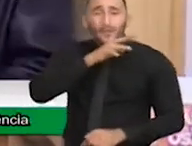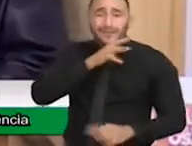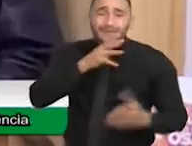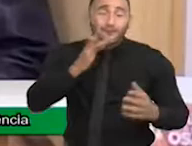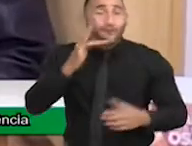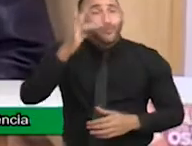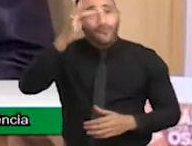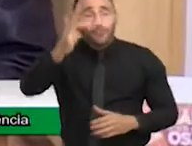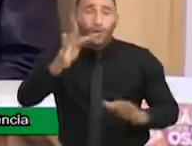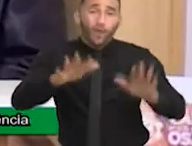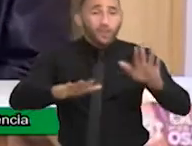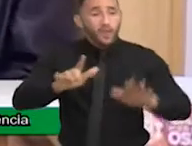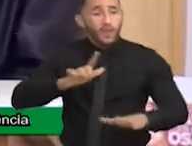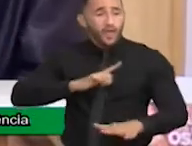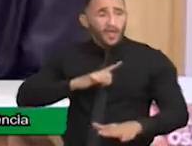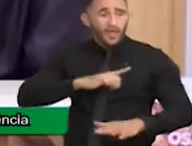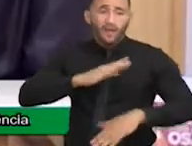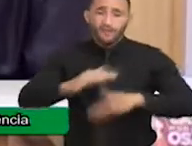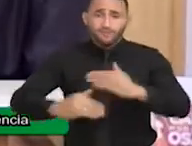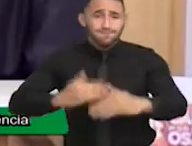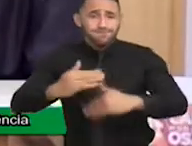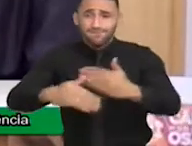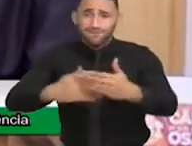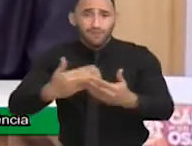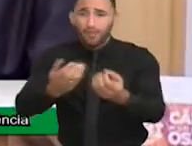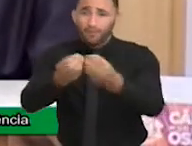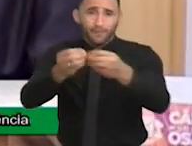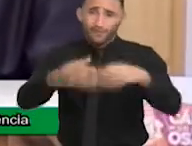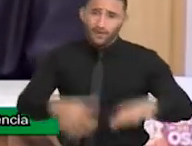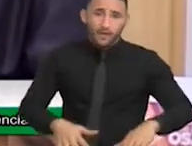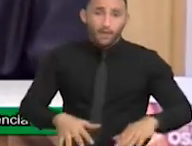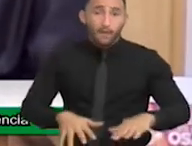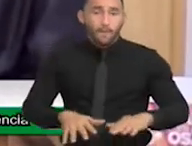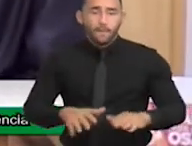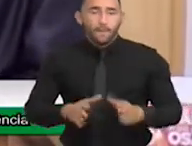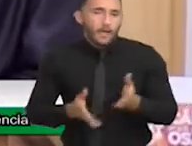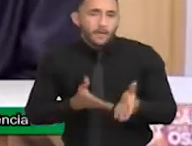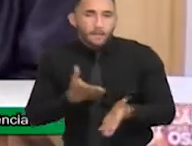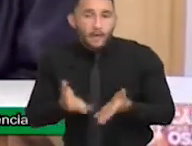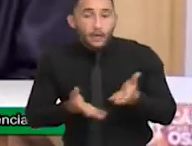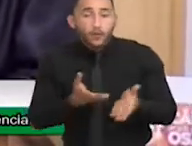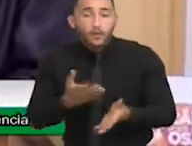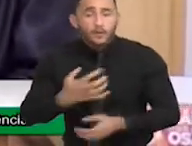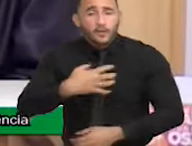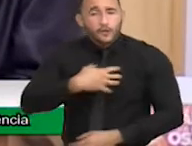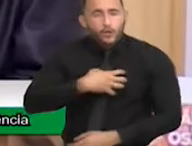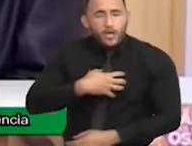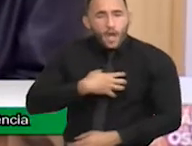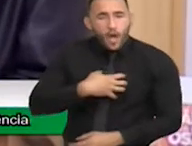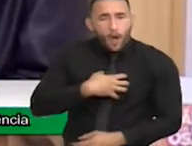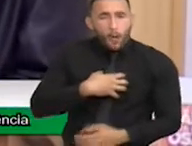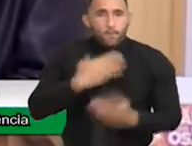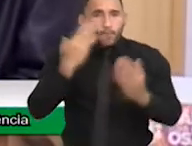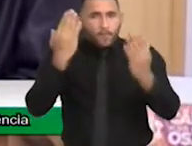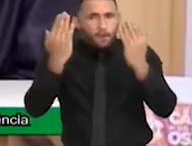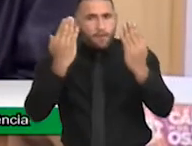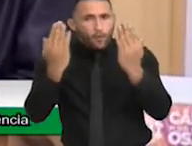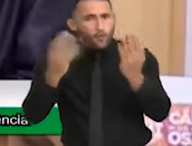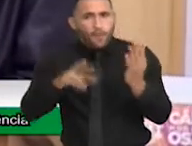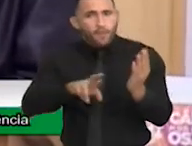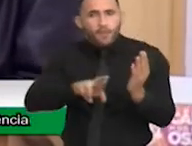como outras mães vão falar aqui, tratamento não é tratamento sensorial, psicoterapêutico sensorial, não é